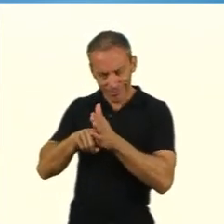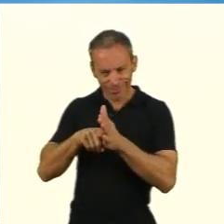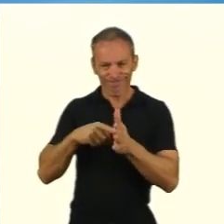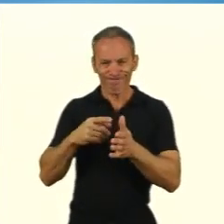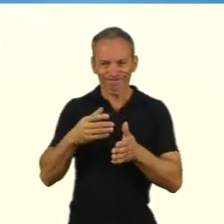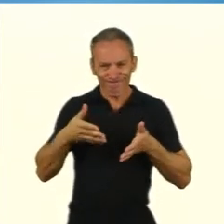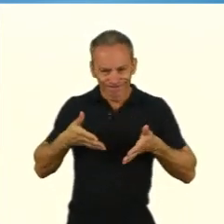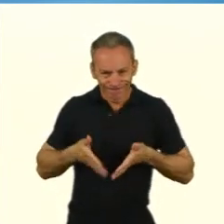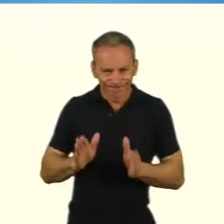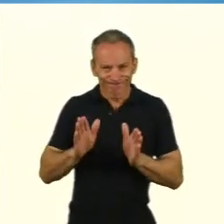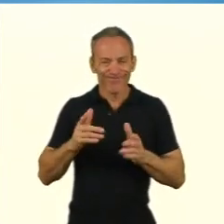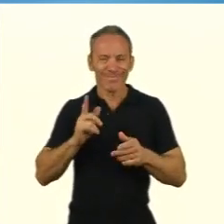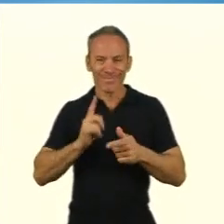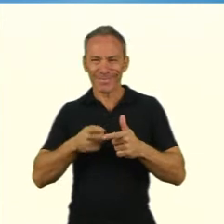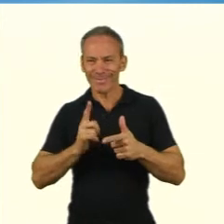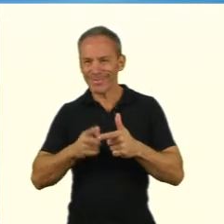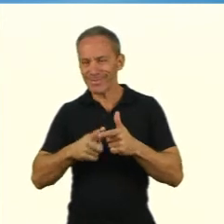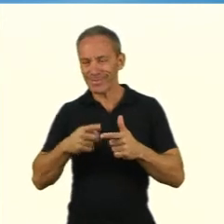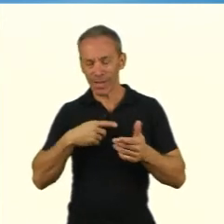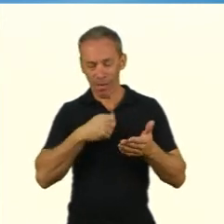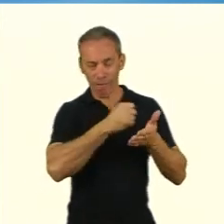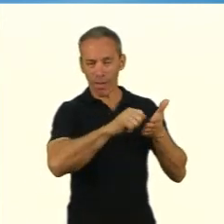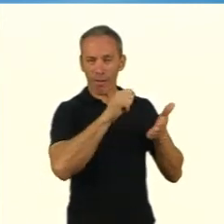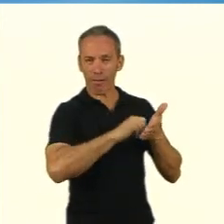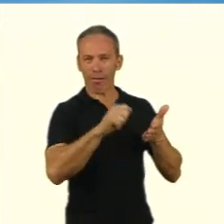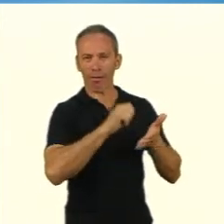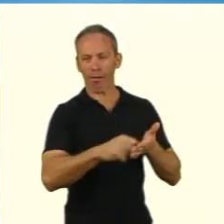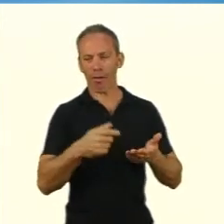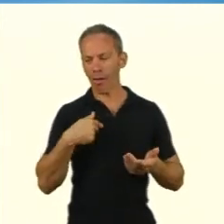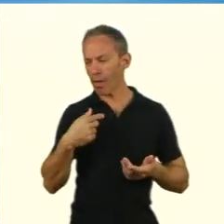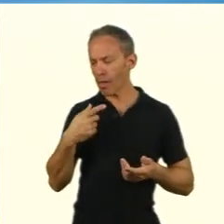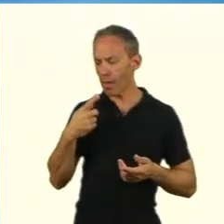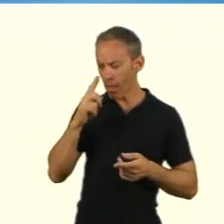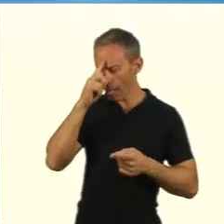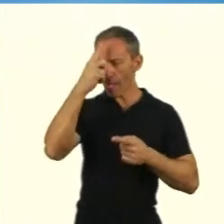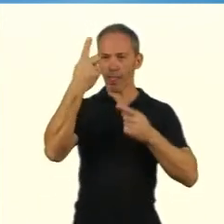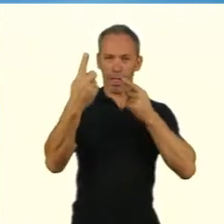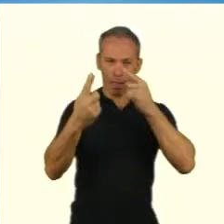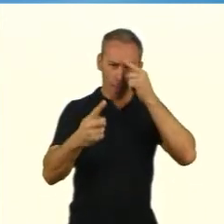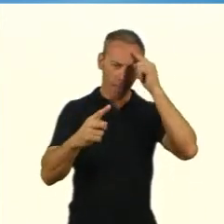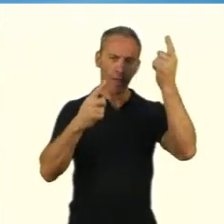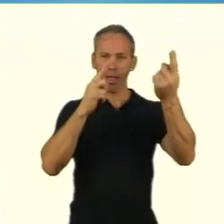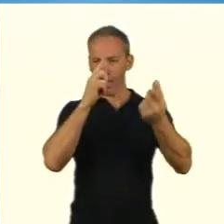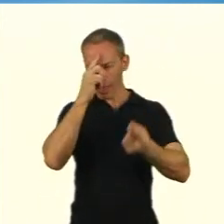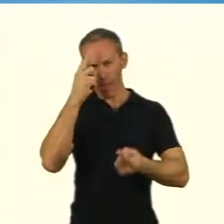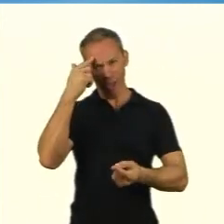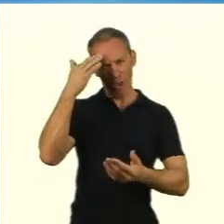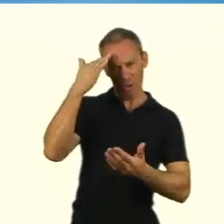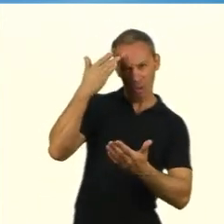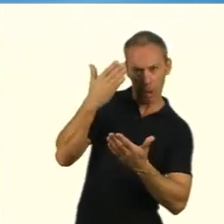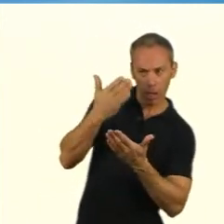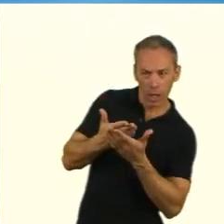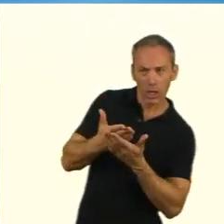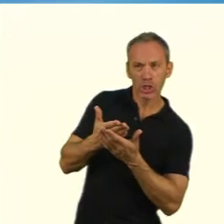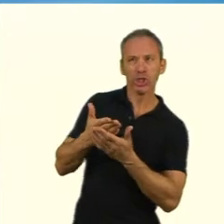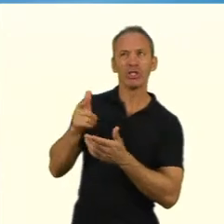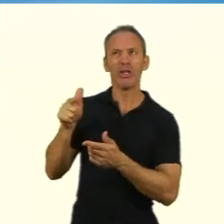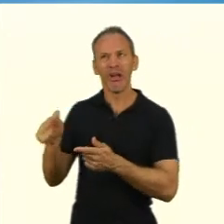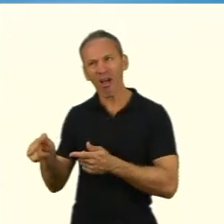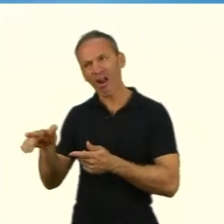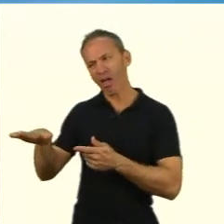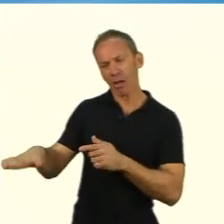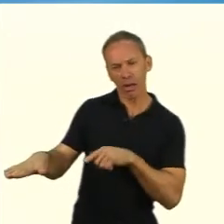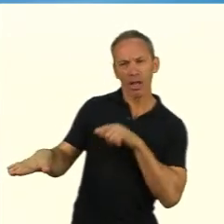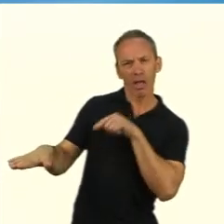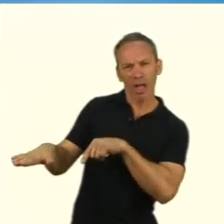formação, mas já lecionam há algum tempo. E pensar, por exemplo, na questão da indisciplina.